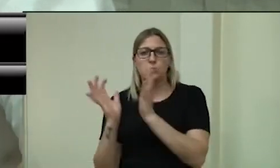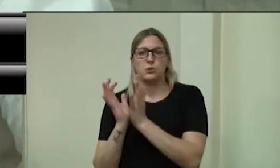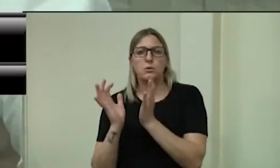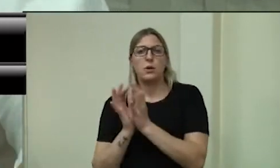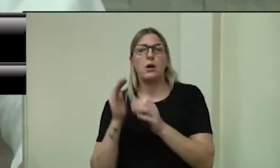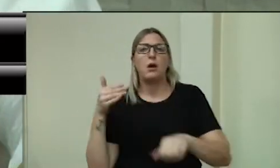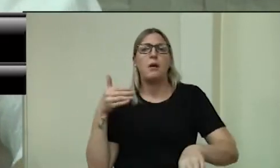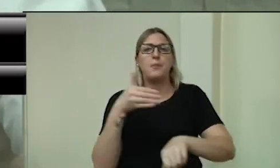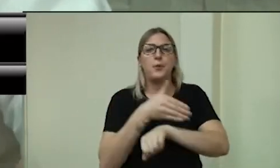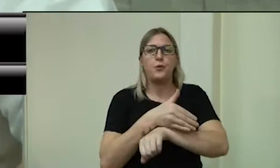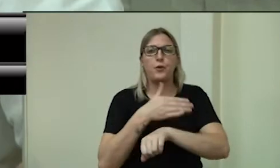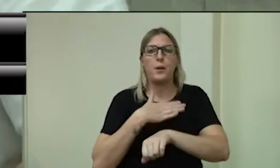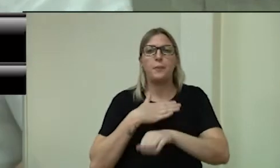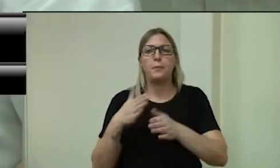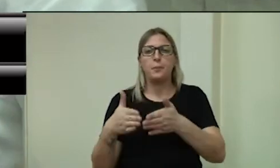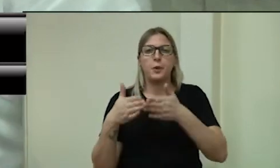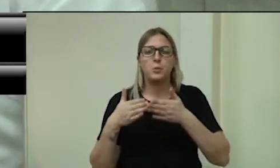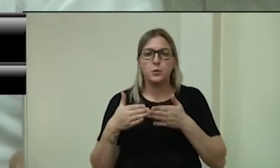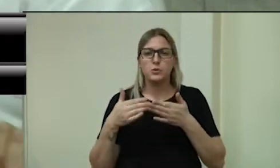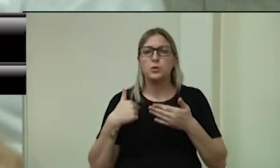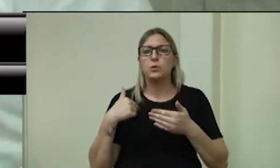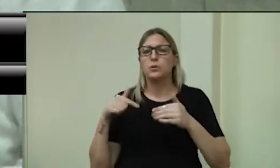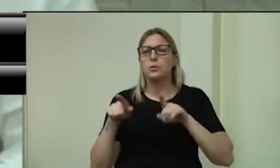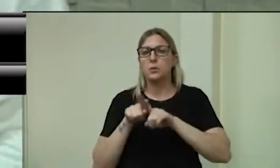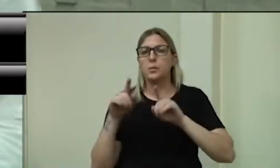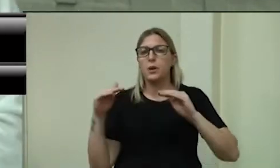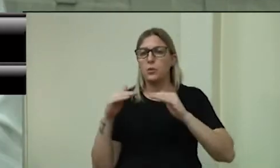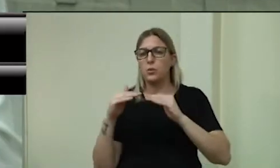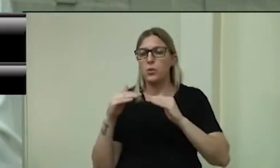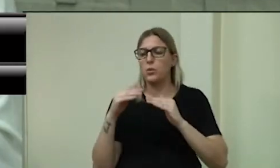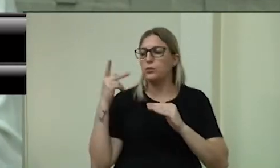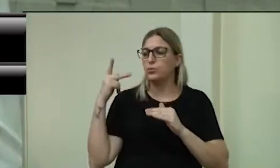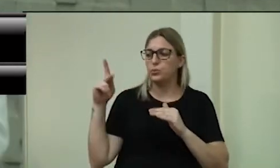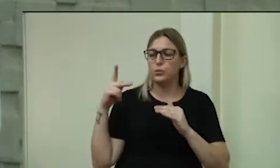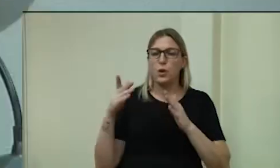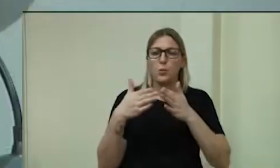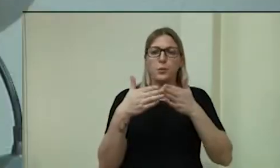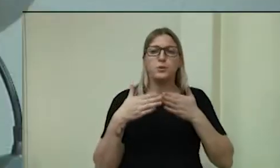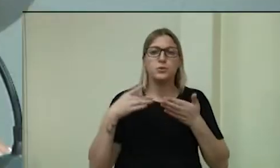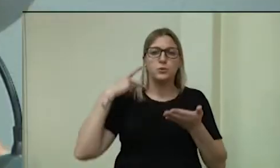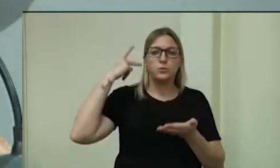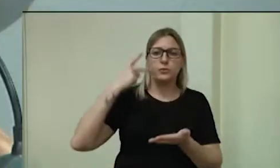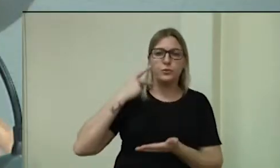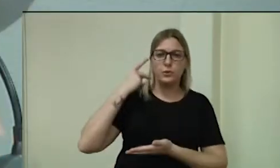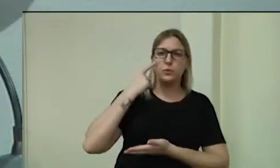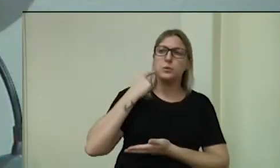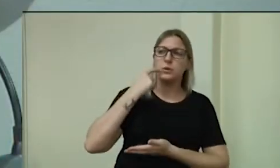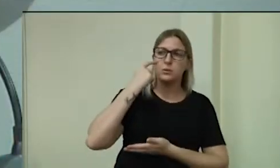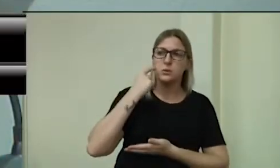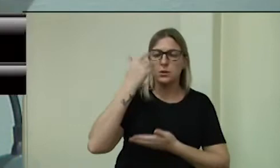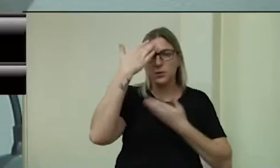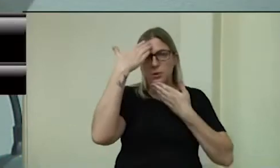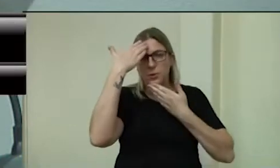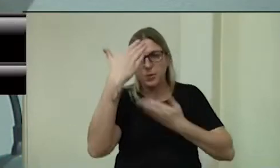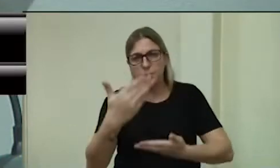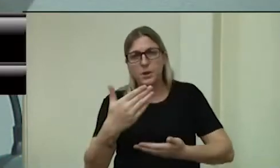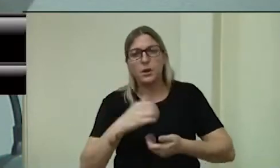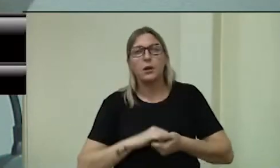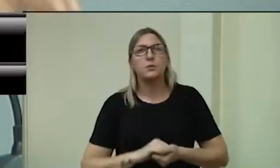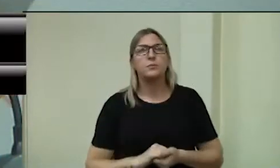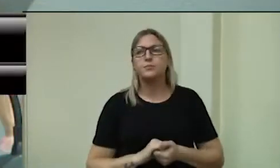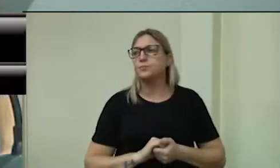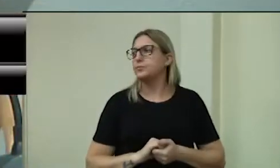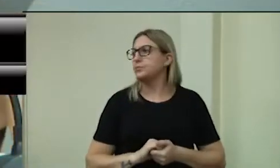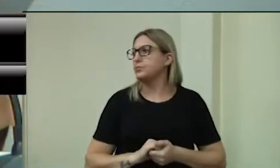favorável a ter o requerimento também, vereadora. Era isso, então, presidente. Muito obrigado. Obrigada, vereador Claudemir. O